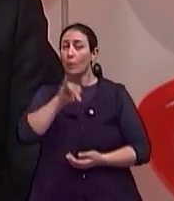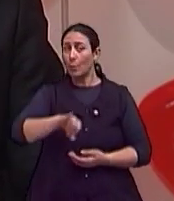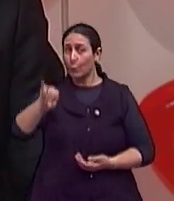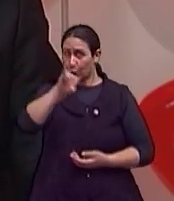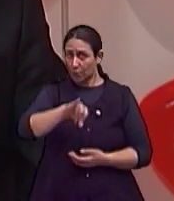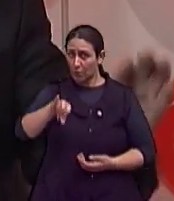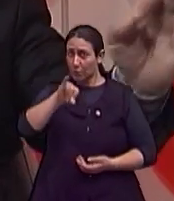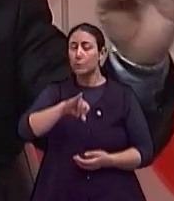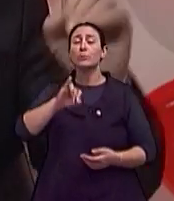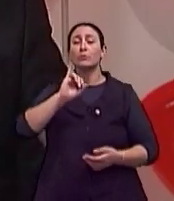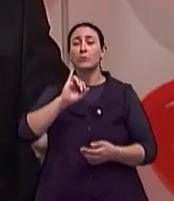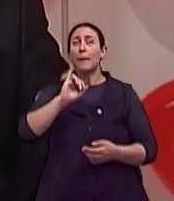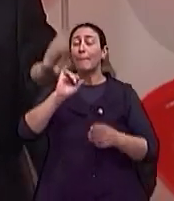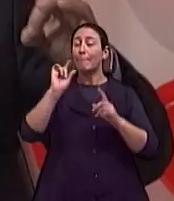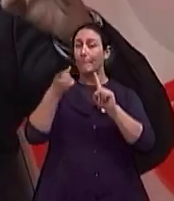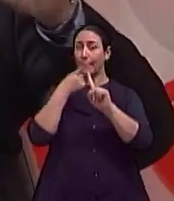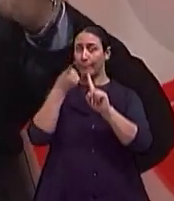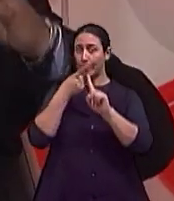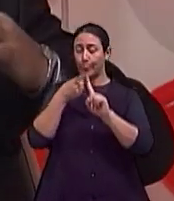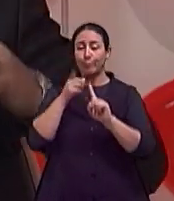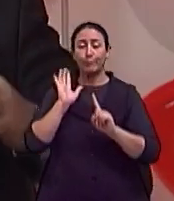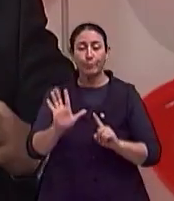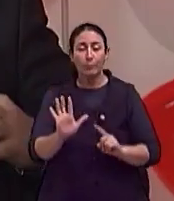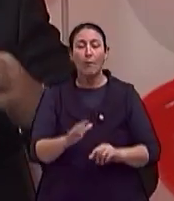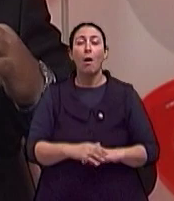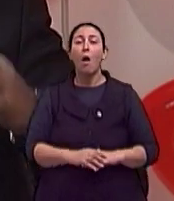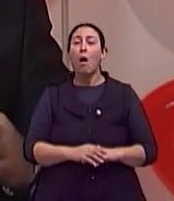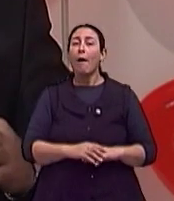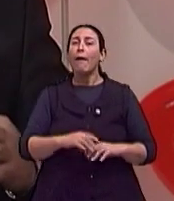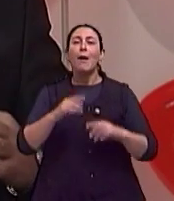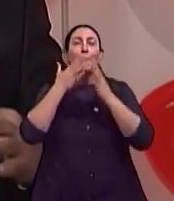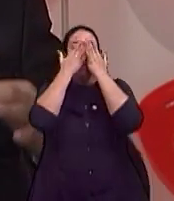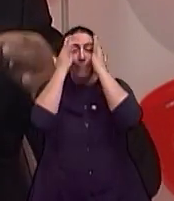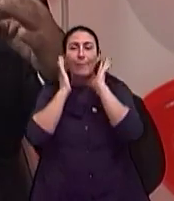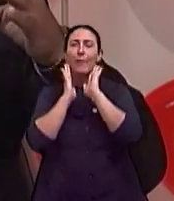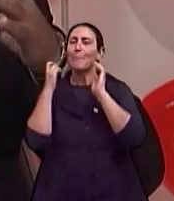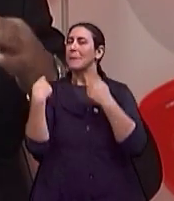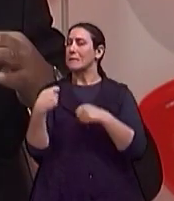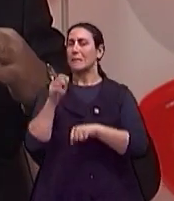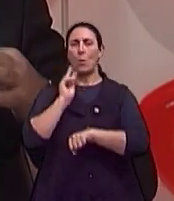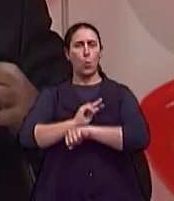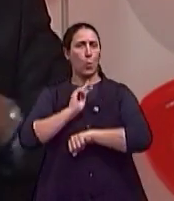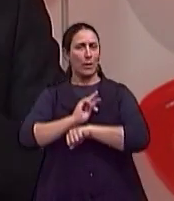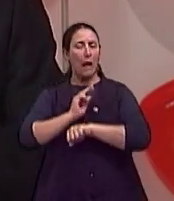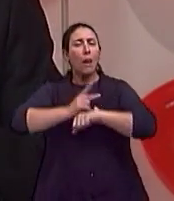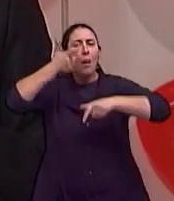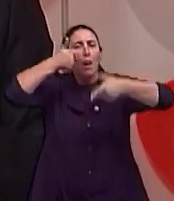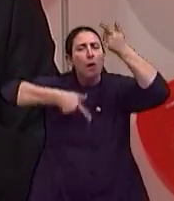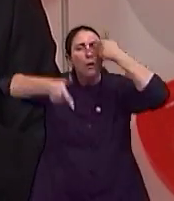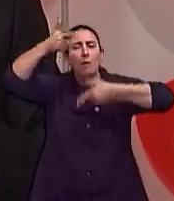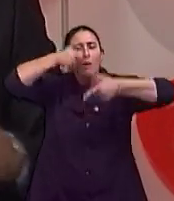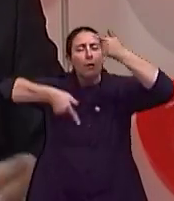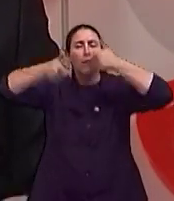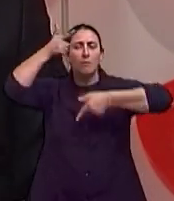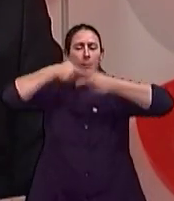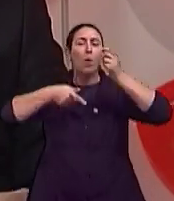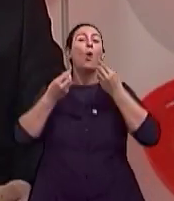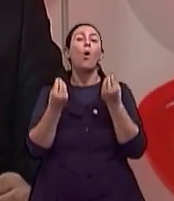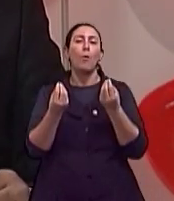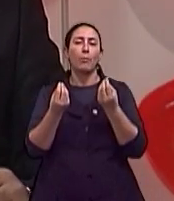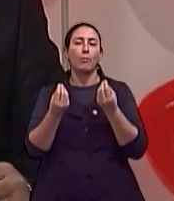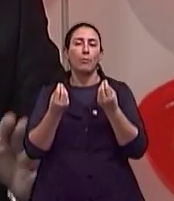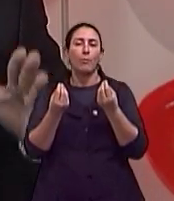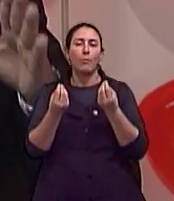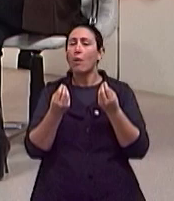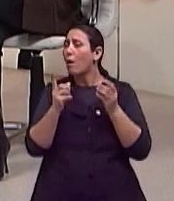Isabel, salentamos em primeiro lugar. A pele tem que estar hidratada. Qual é a melhor maneira de hidratar a pele? É